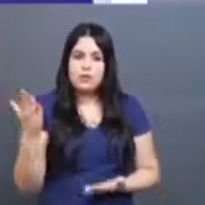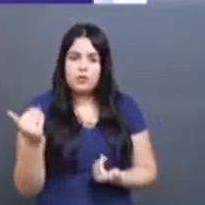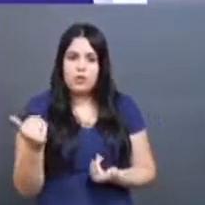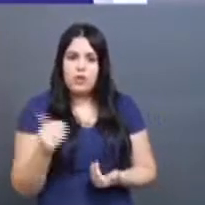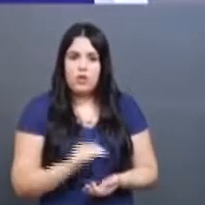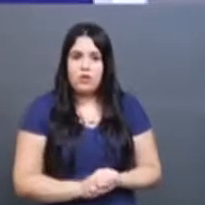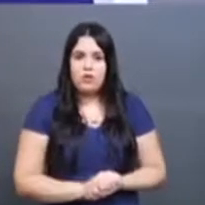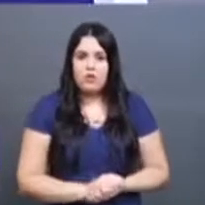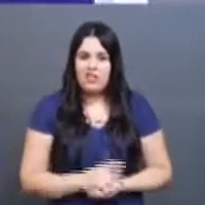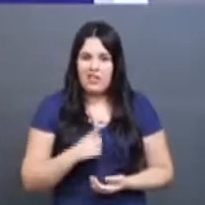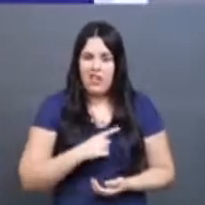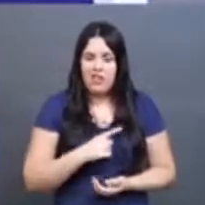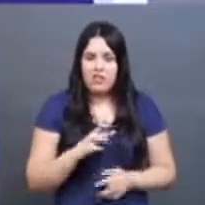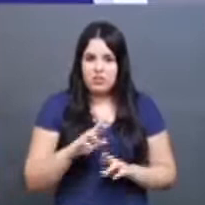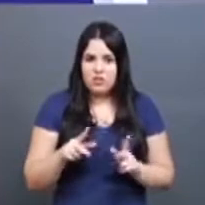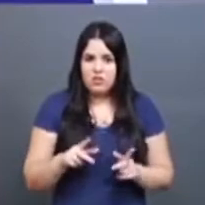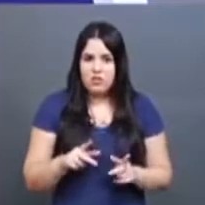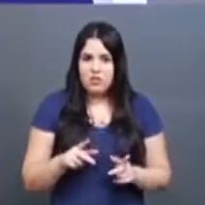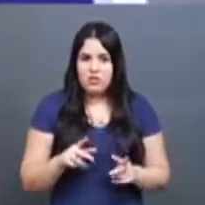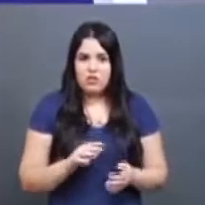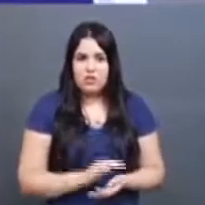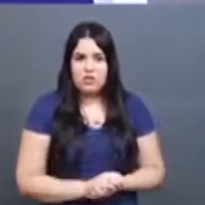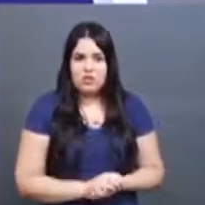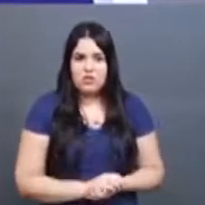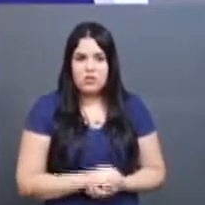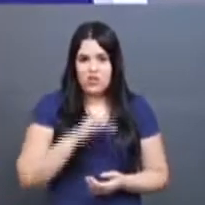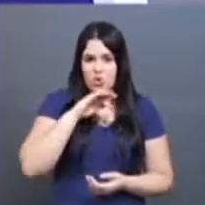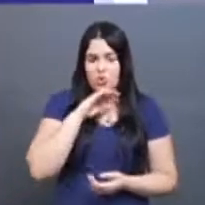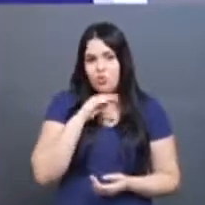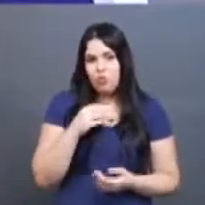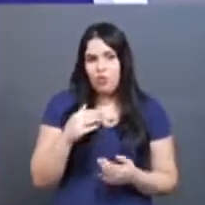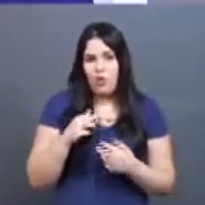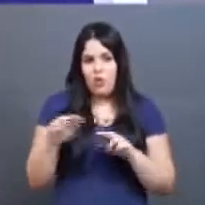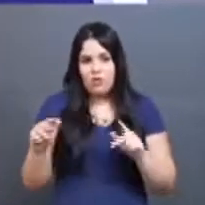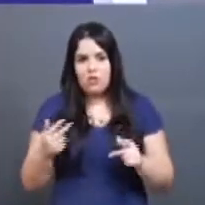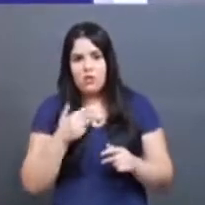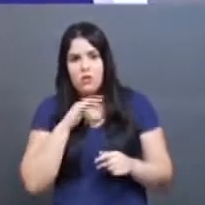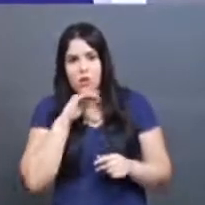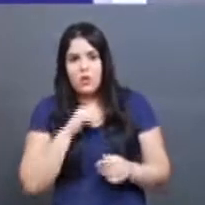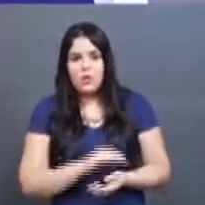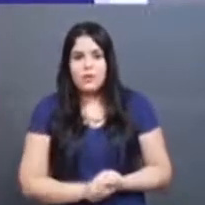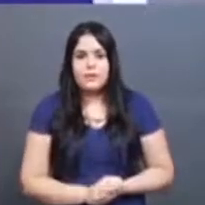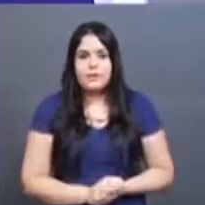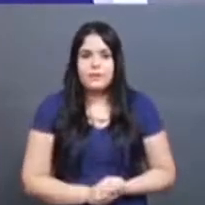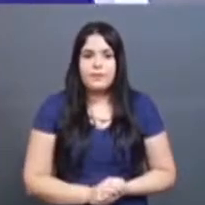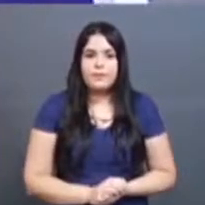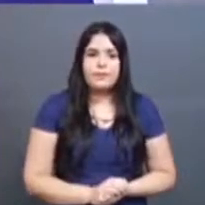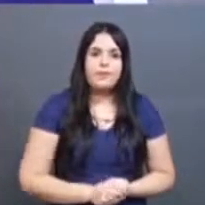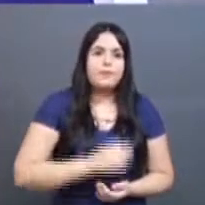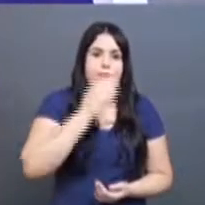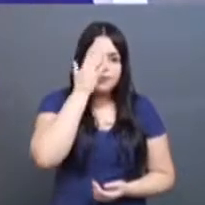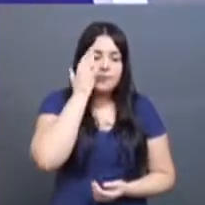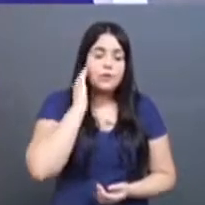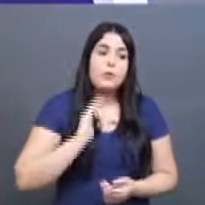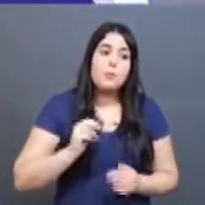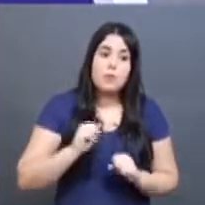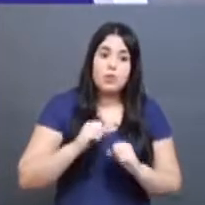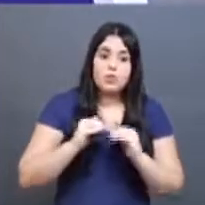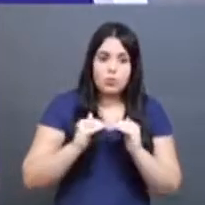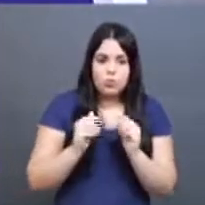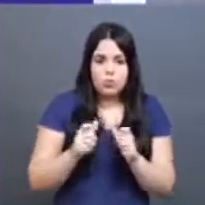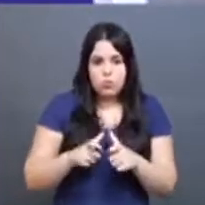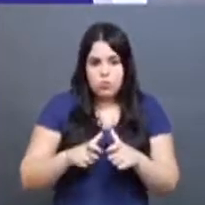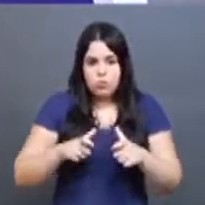adolescência. Tem uma divisão de males? Na verdade, é um crescente que pode ir acontecendo. O a gente